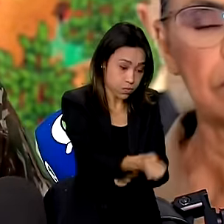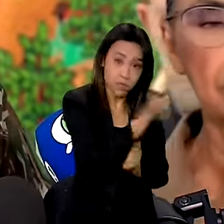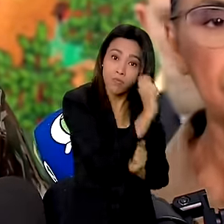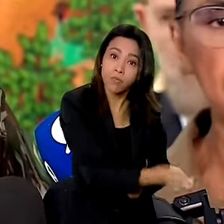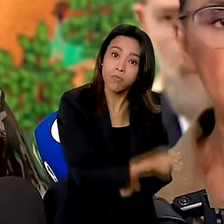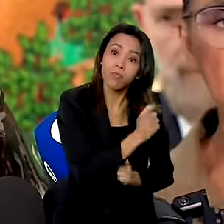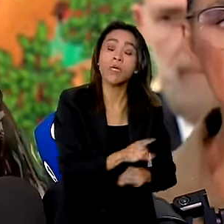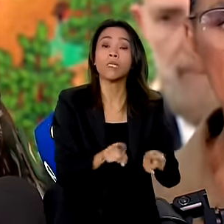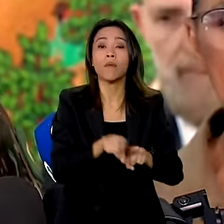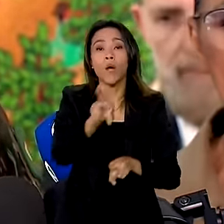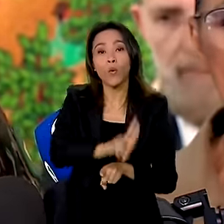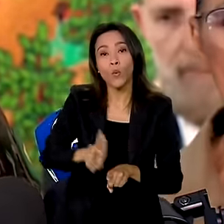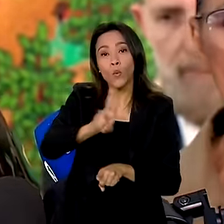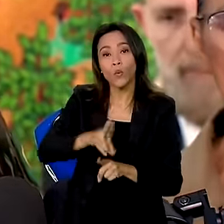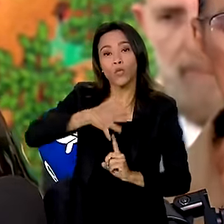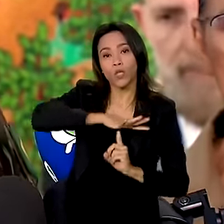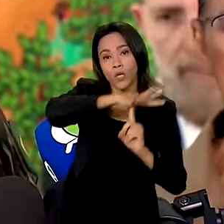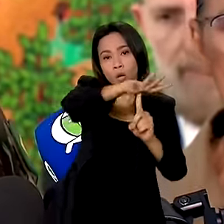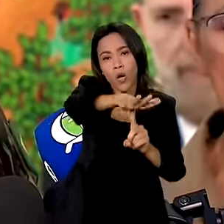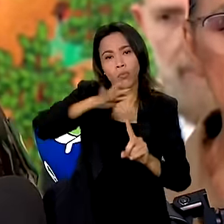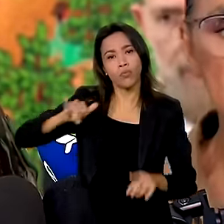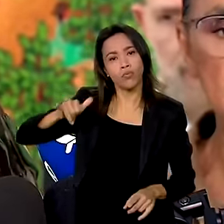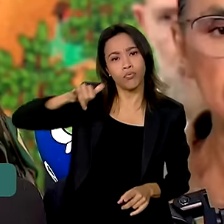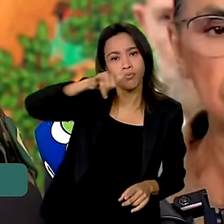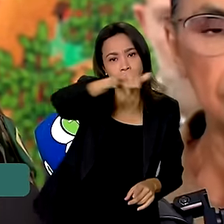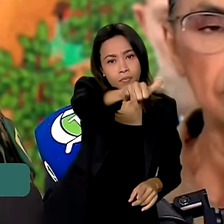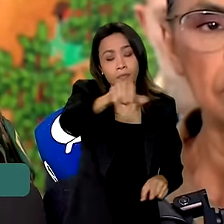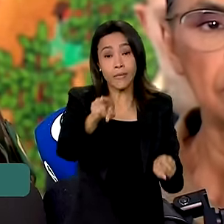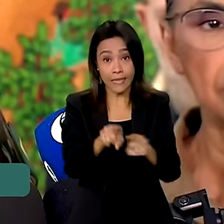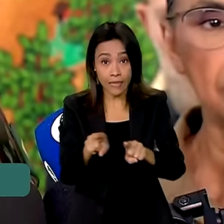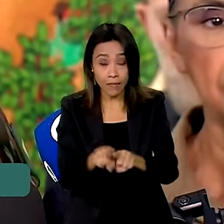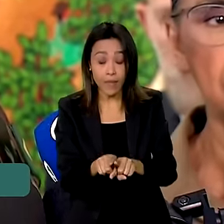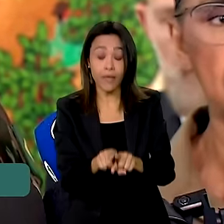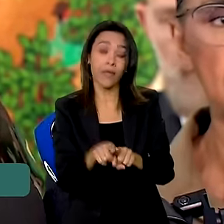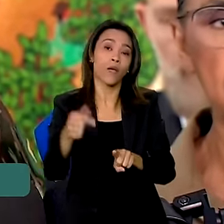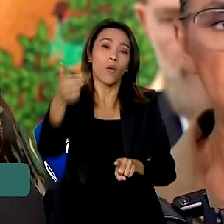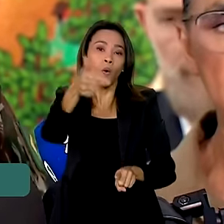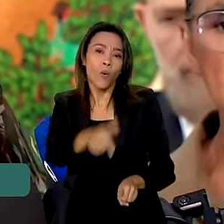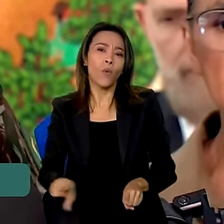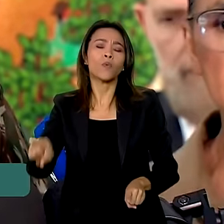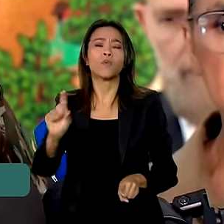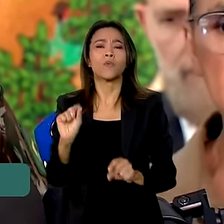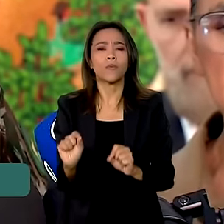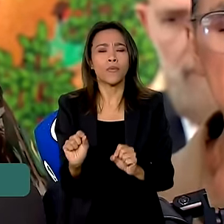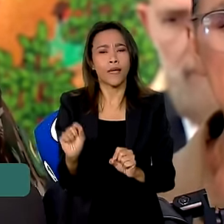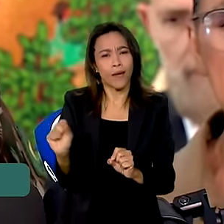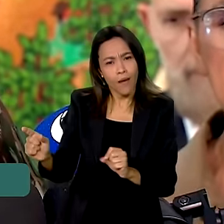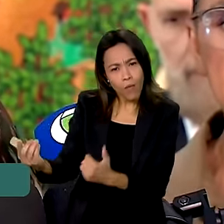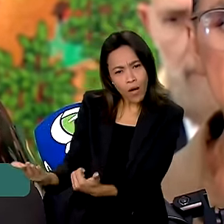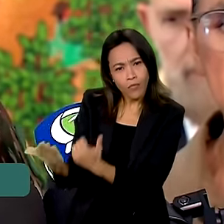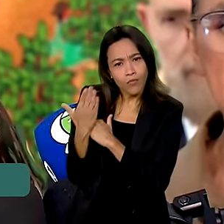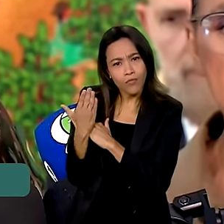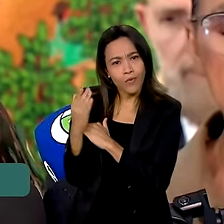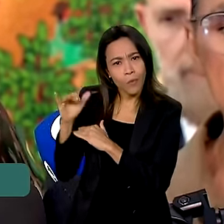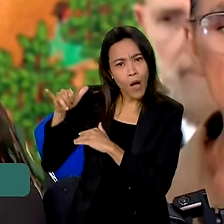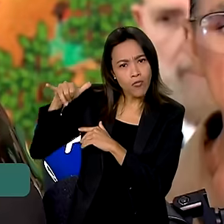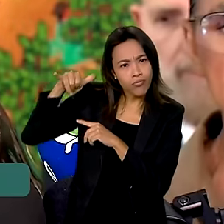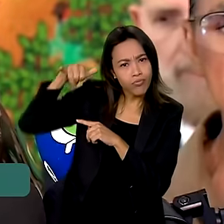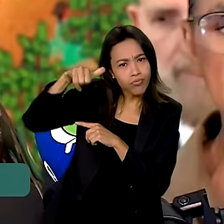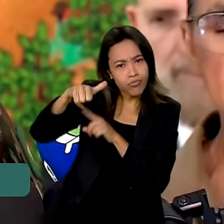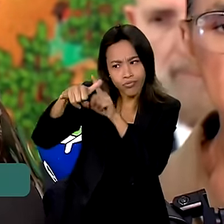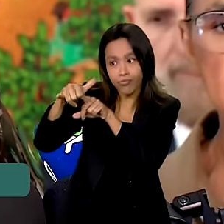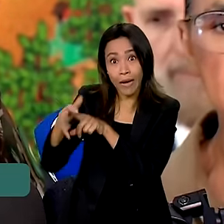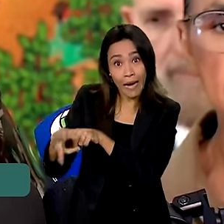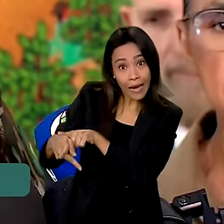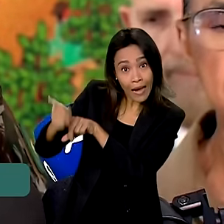de aeronaves como helicópteros, e também o emprego inédito da nossa aeronave de fabricação nacional,